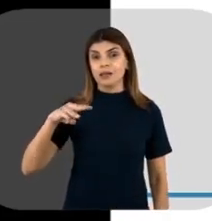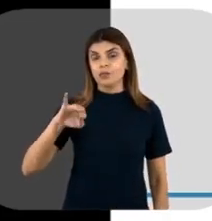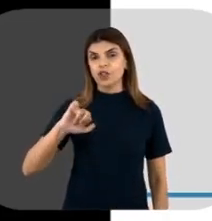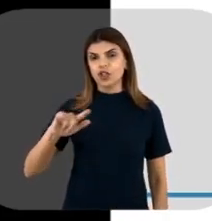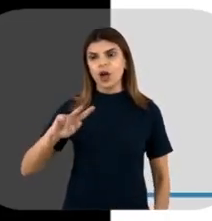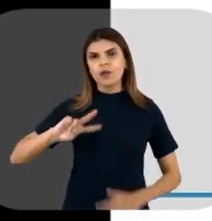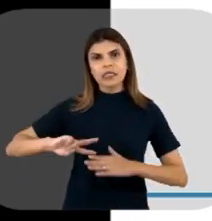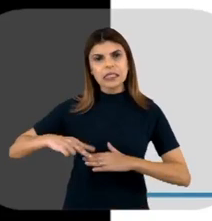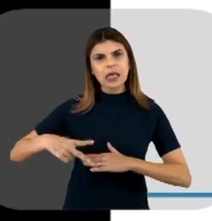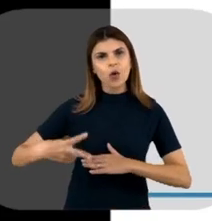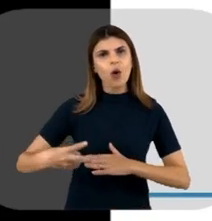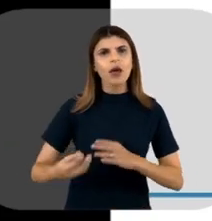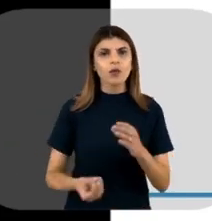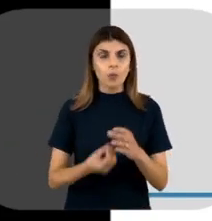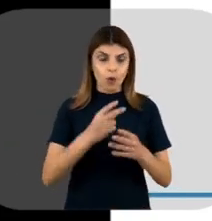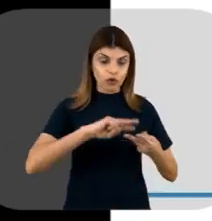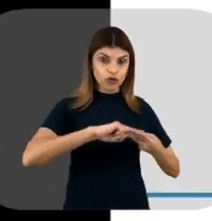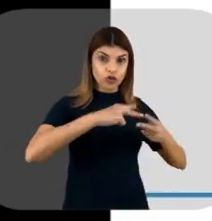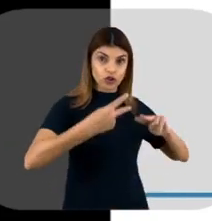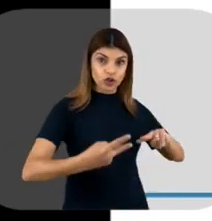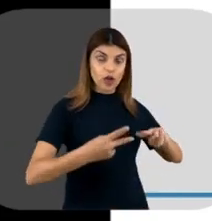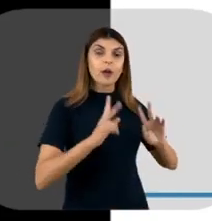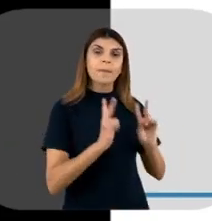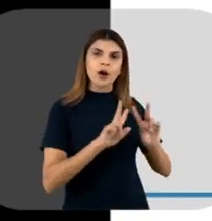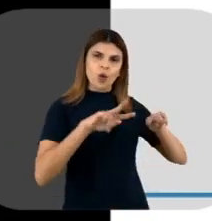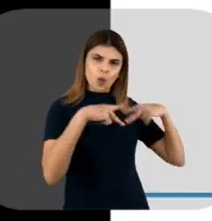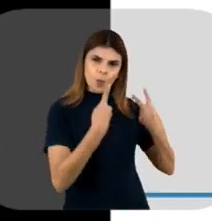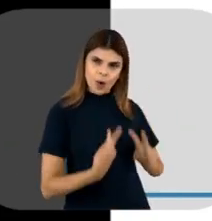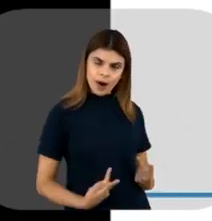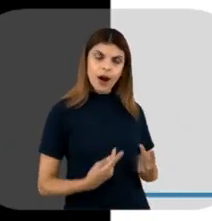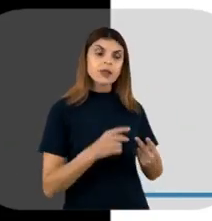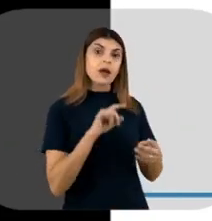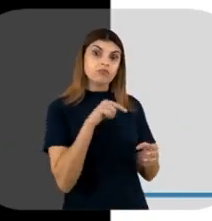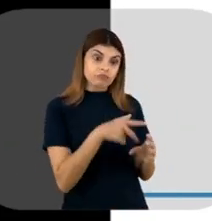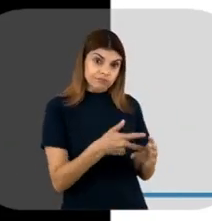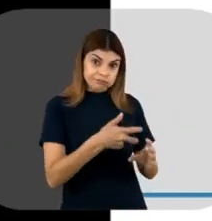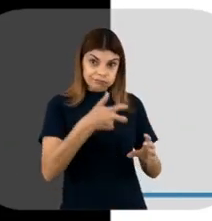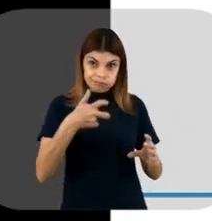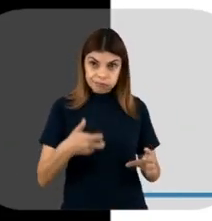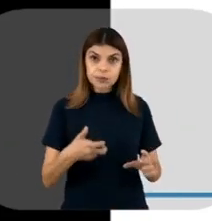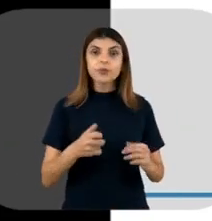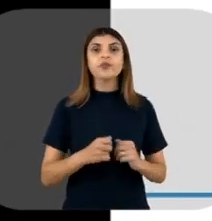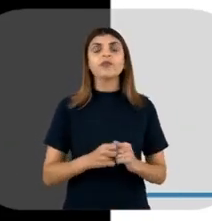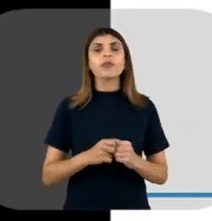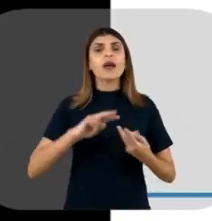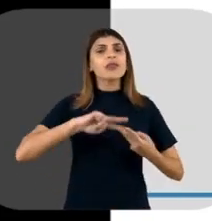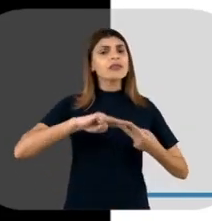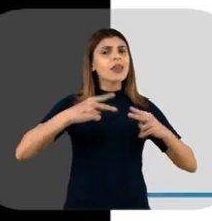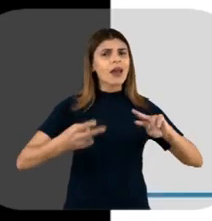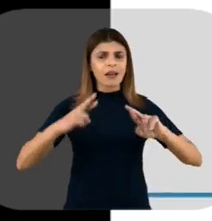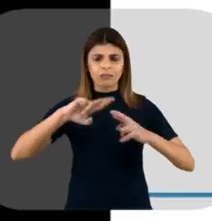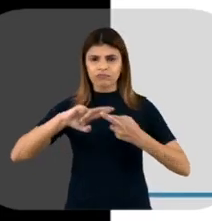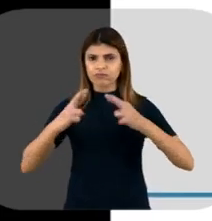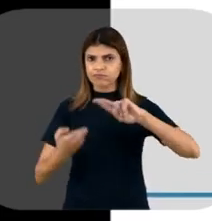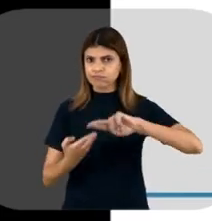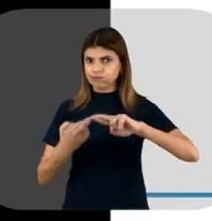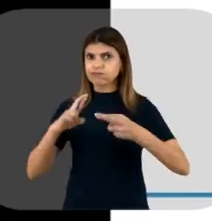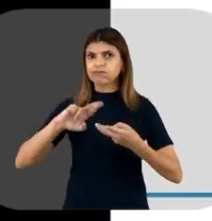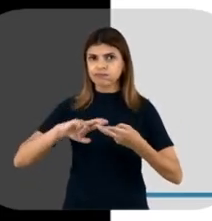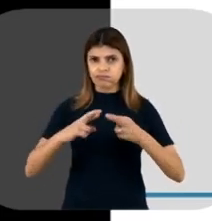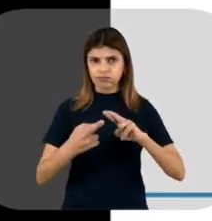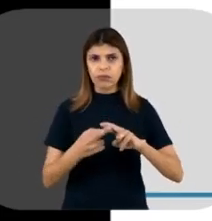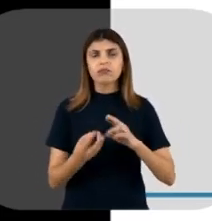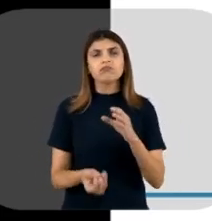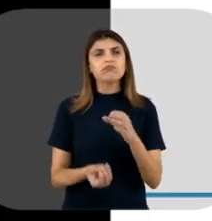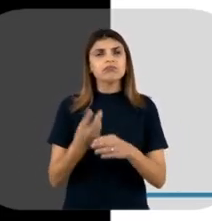a sequência para expressão do gene da insulina, né? Humana. Esse DNA recombinante,